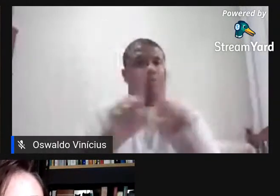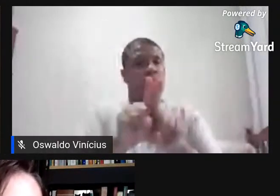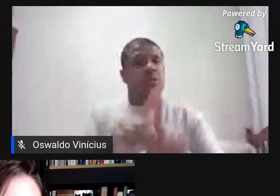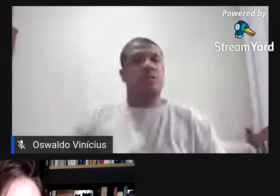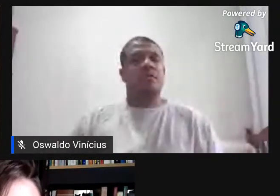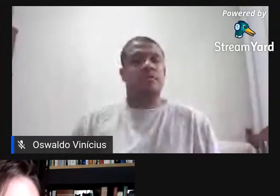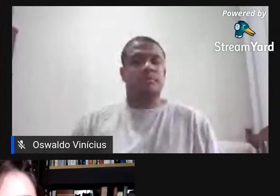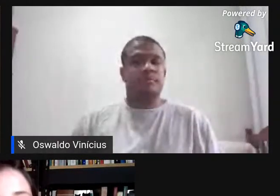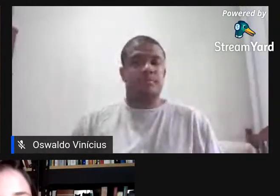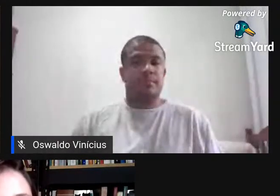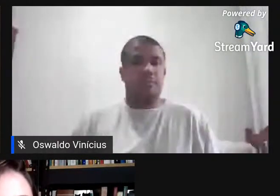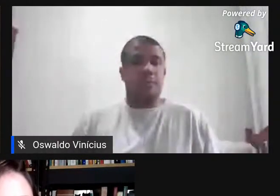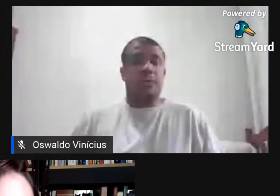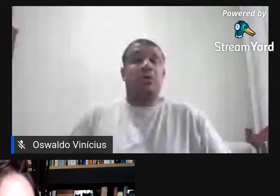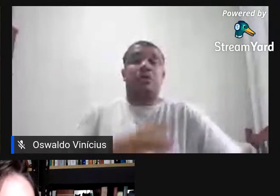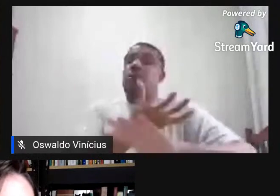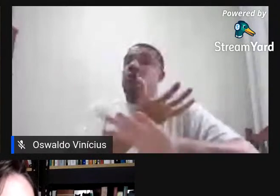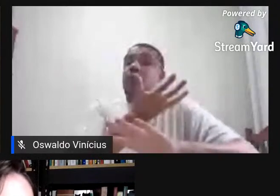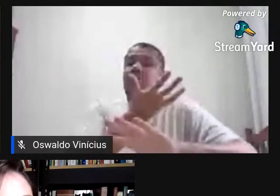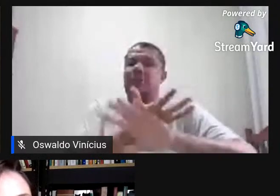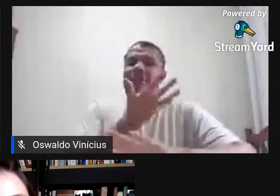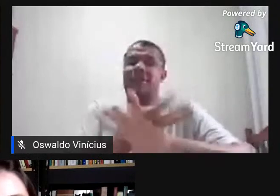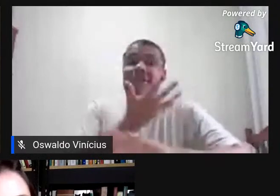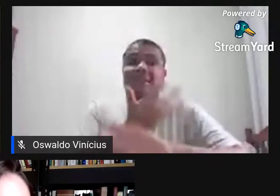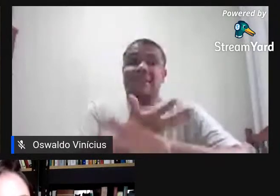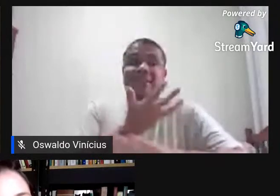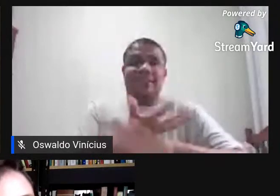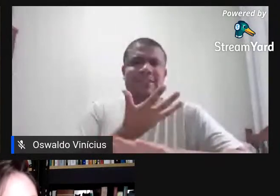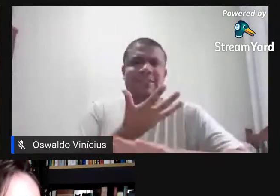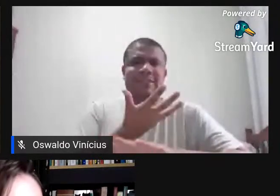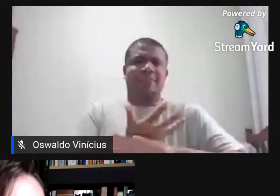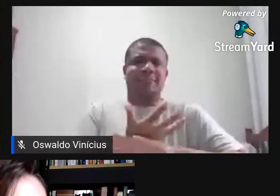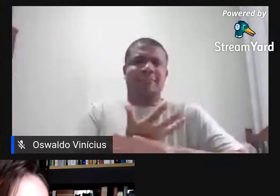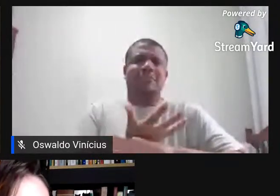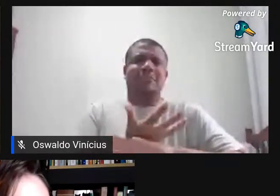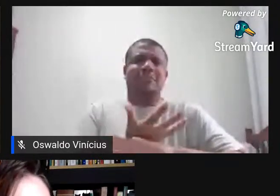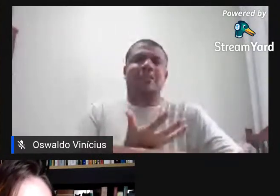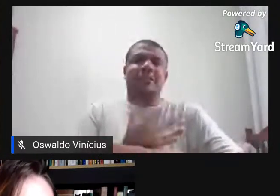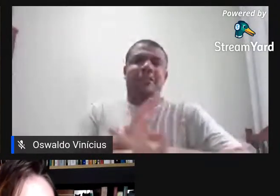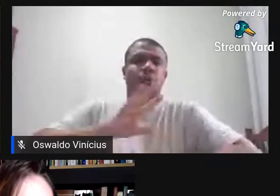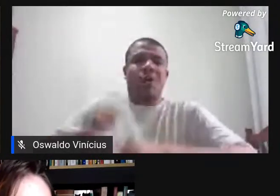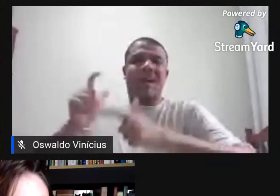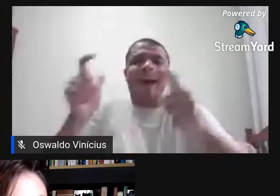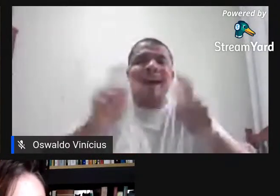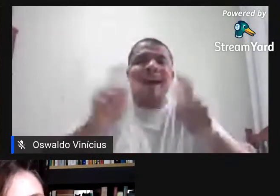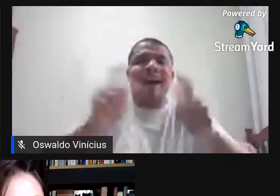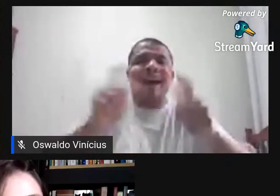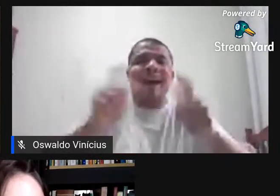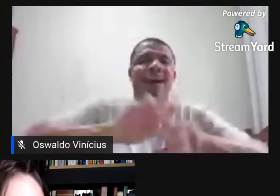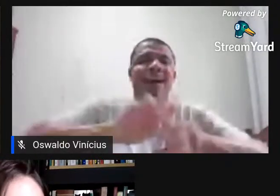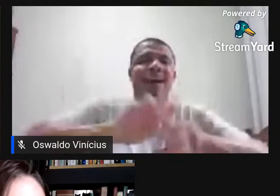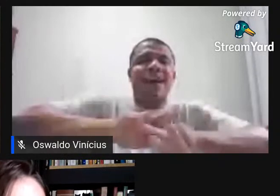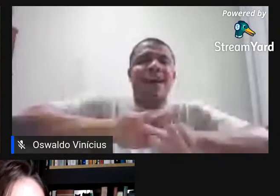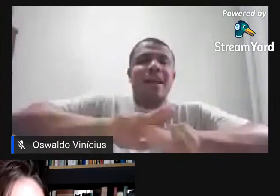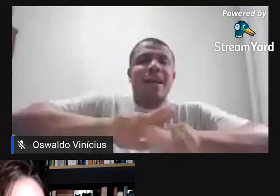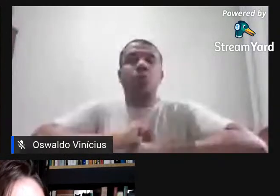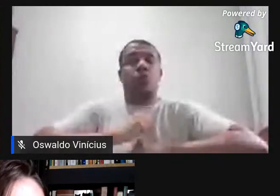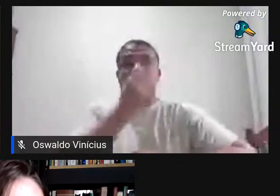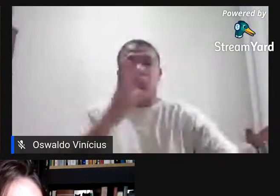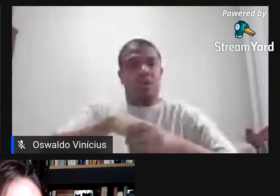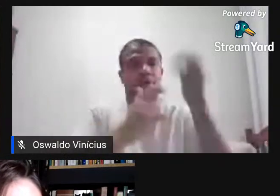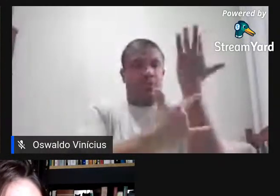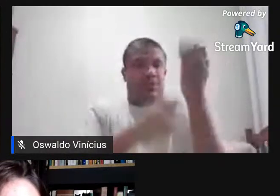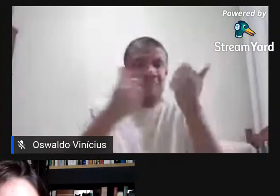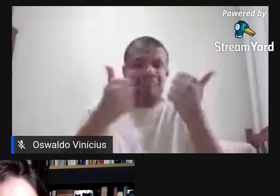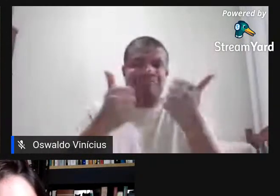disciplina tão interdisciplinar como a gente consegue fazer dentro do sistema hoje da UFMG, né, Miriam? É.